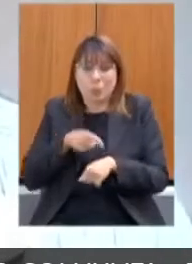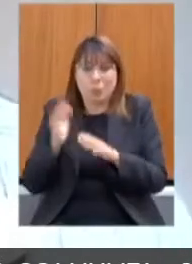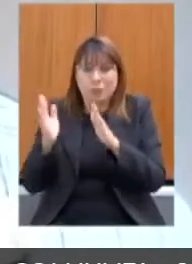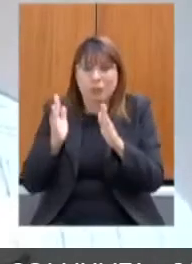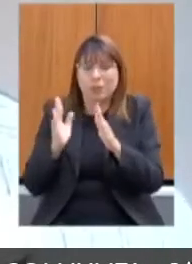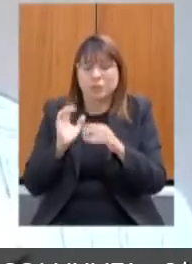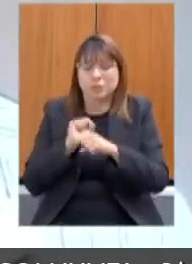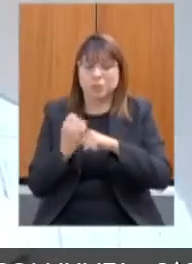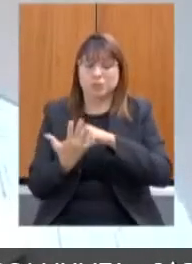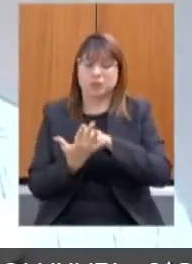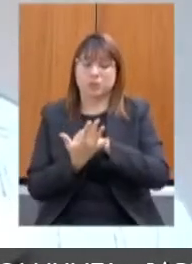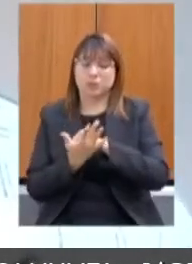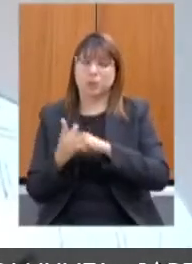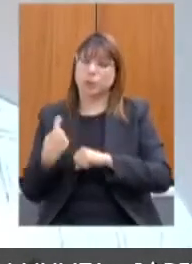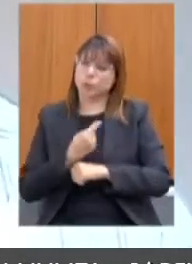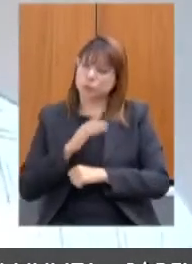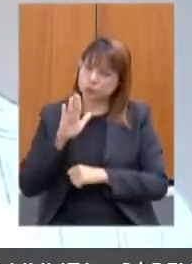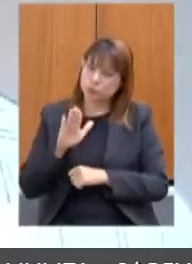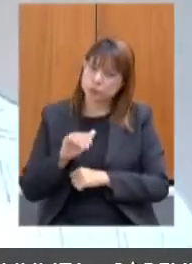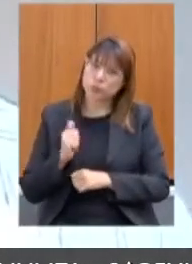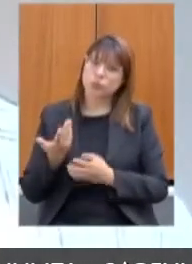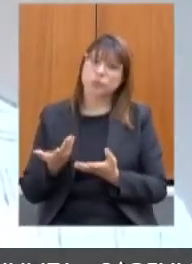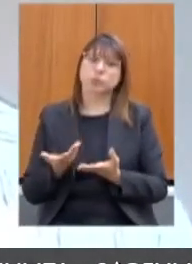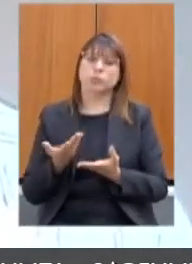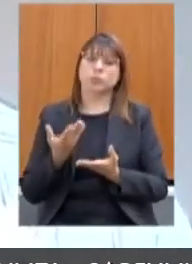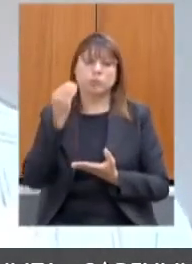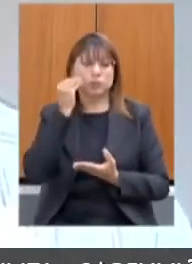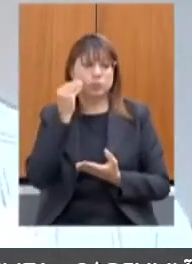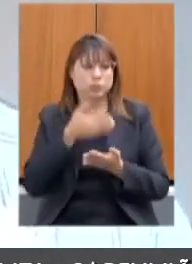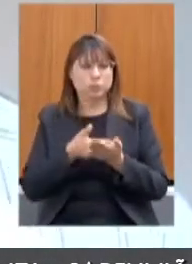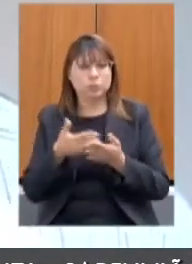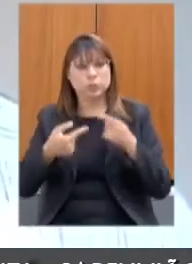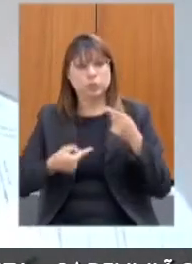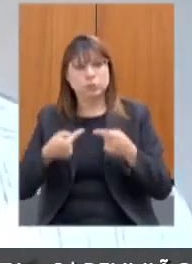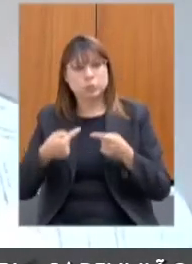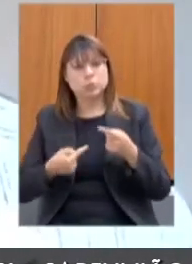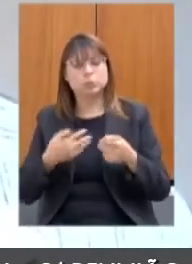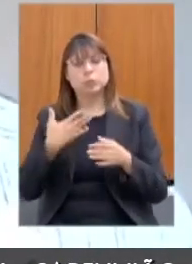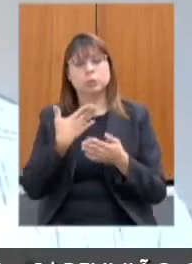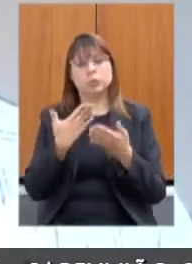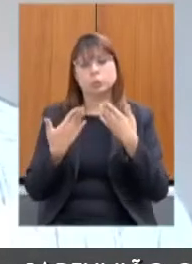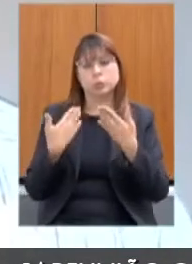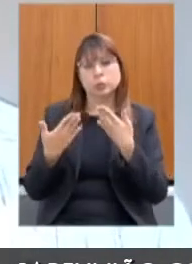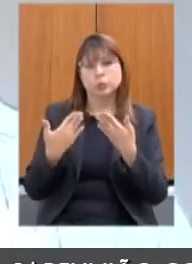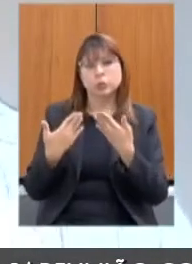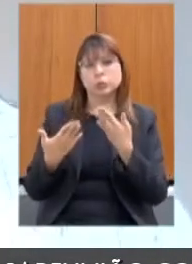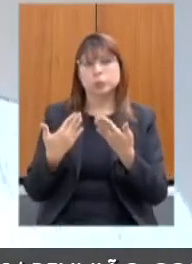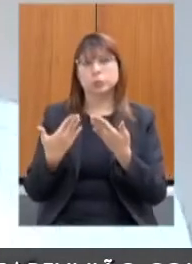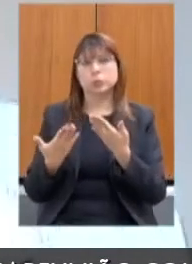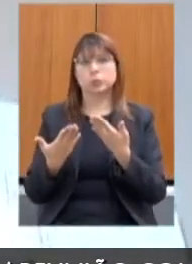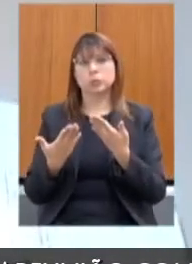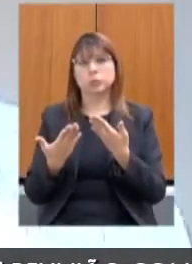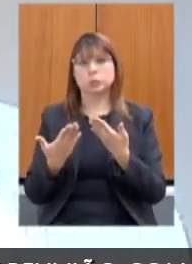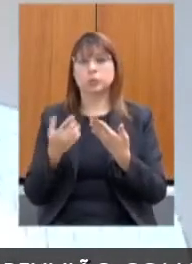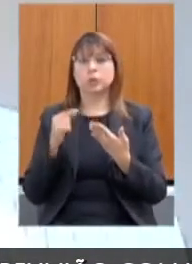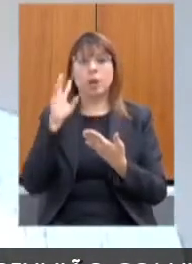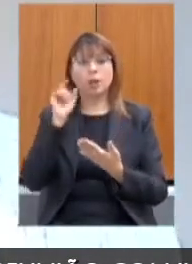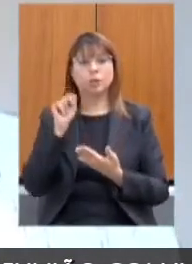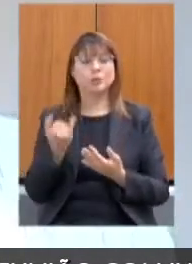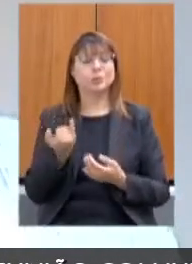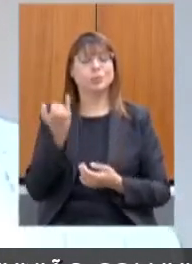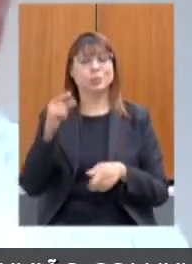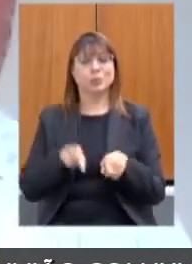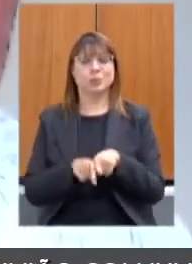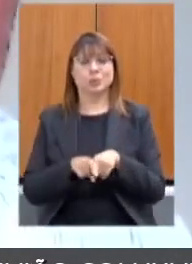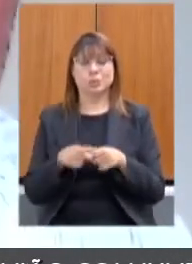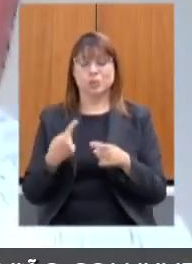E nós acionamos a mesa de diálogo e acho que esse era um tema importante também, porque além